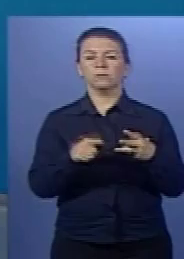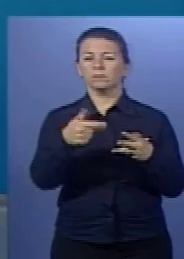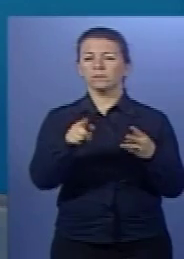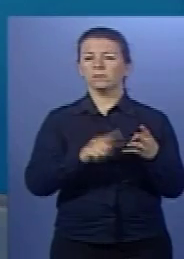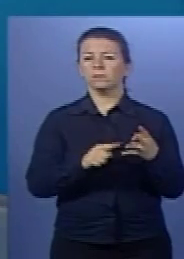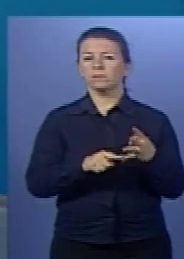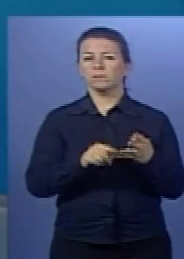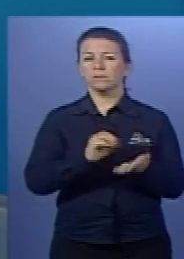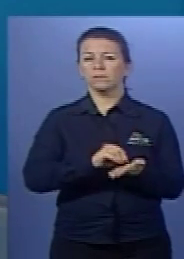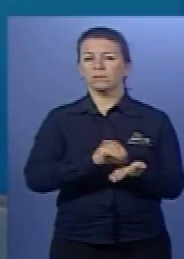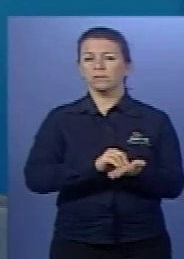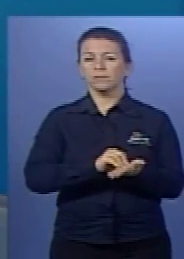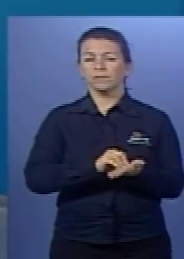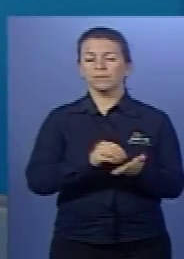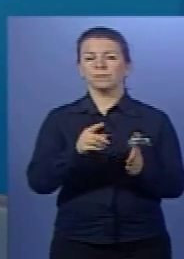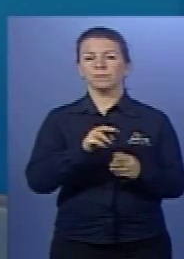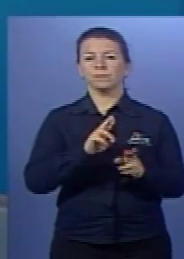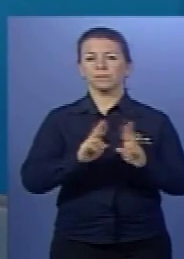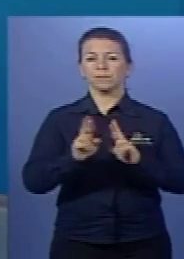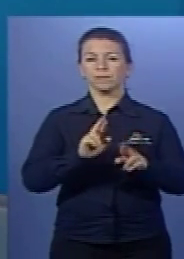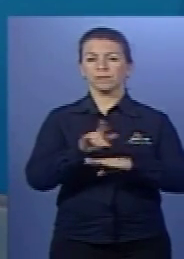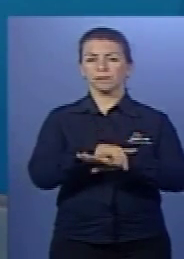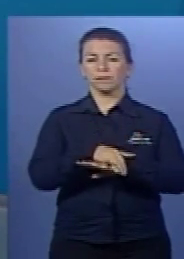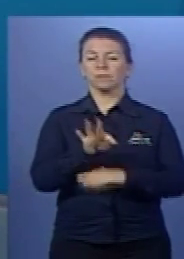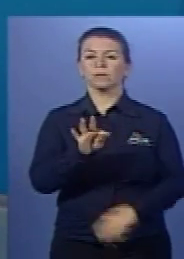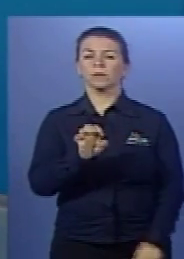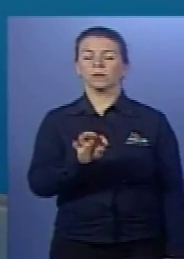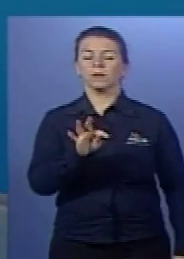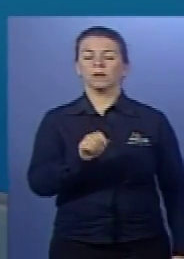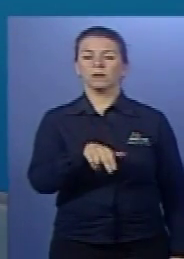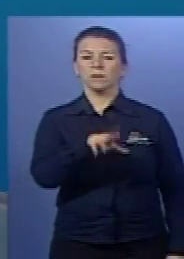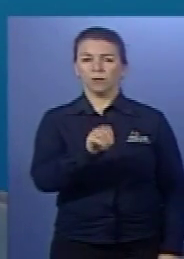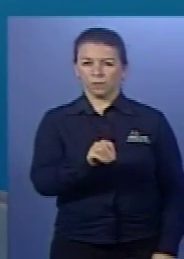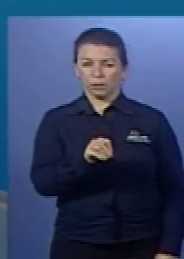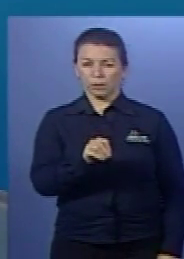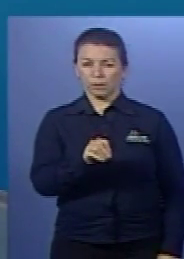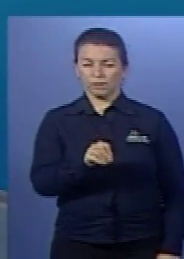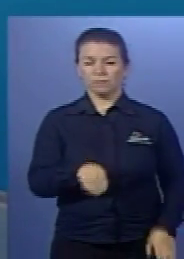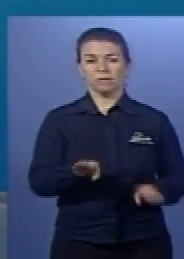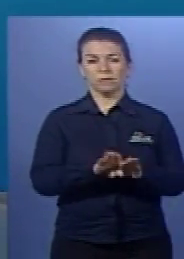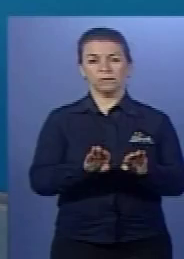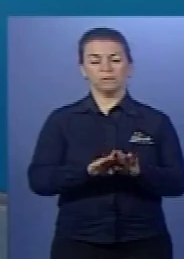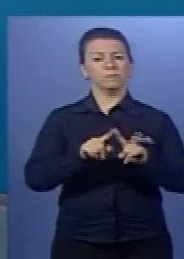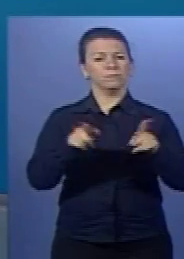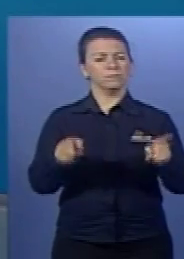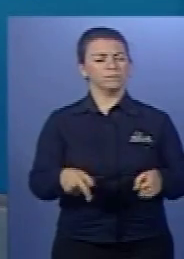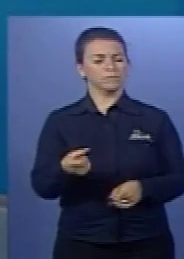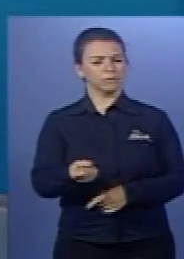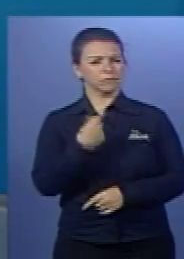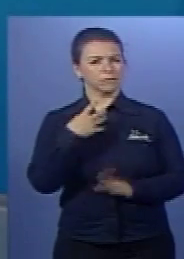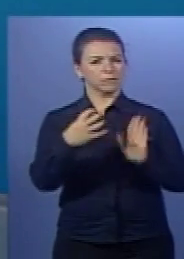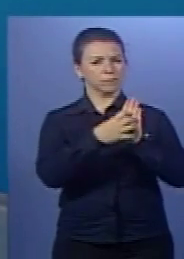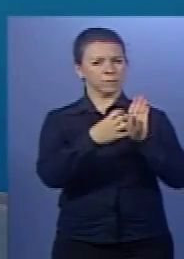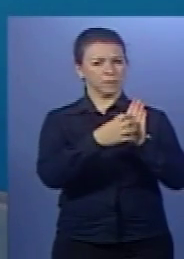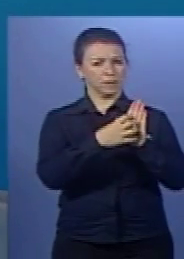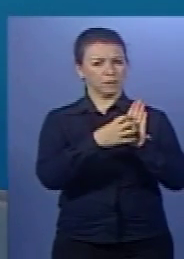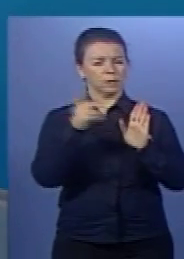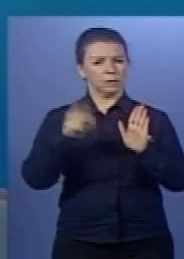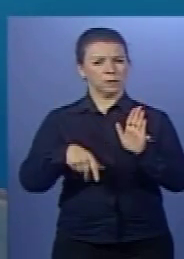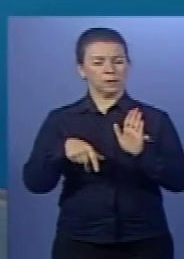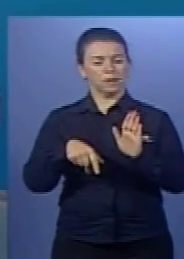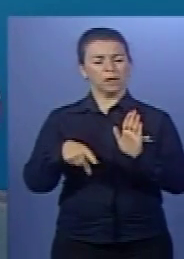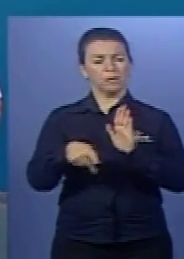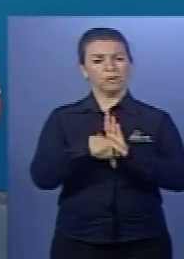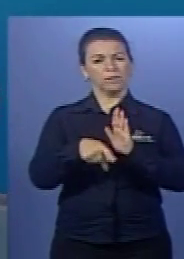outra doença relacionada a tétano e tuberculose. Só que agora a gente está falando em AIDS, que é uma doença virótica. Como o próprio